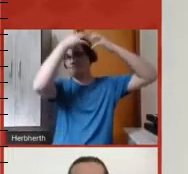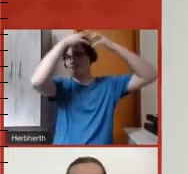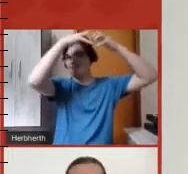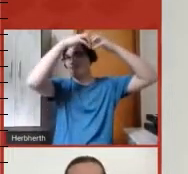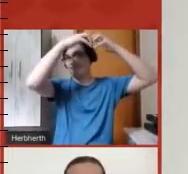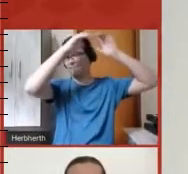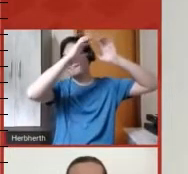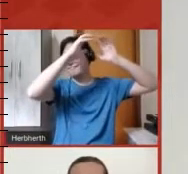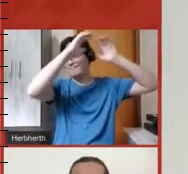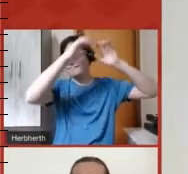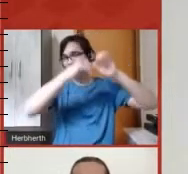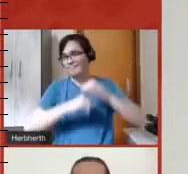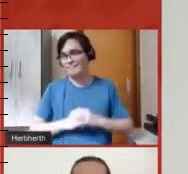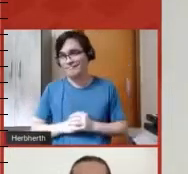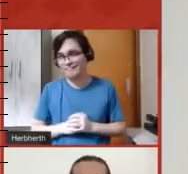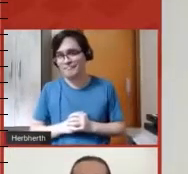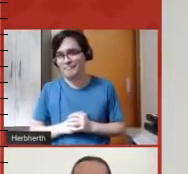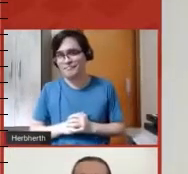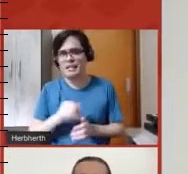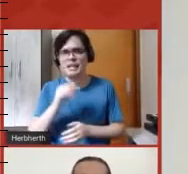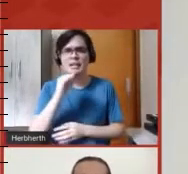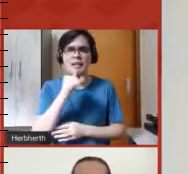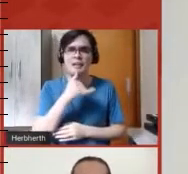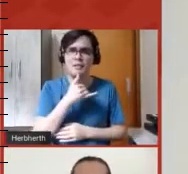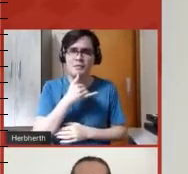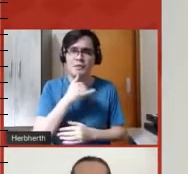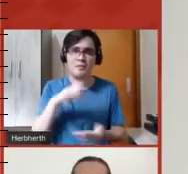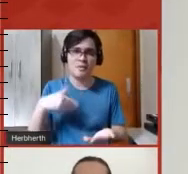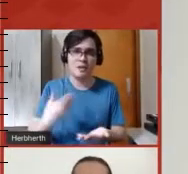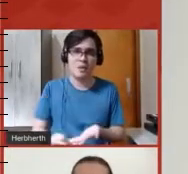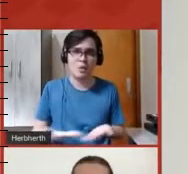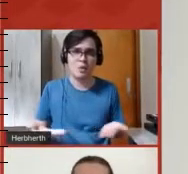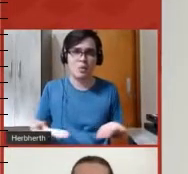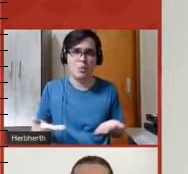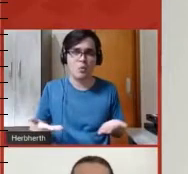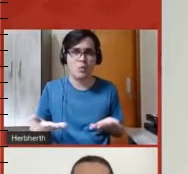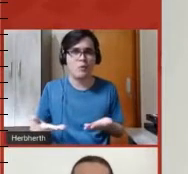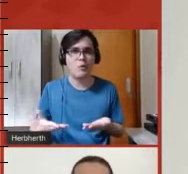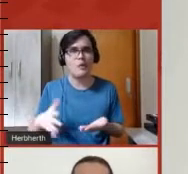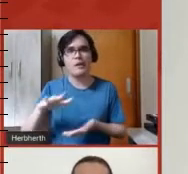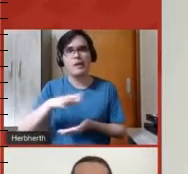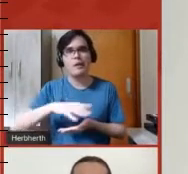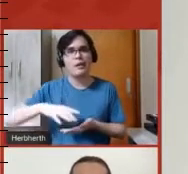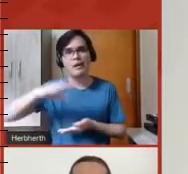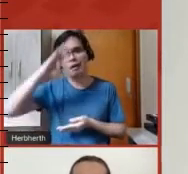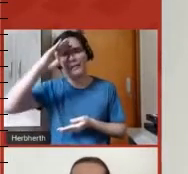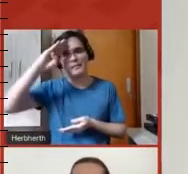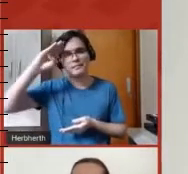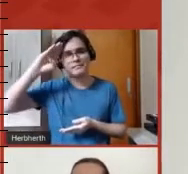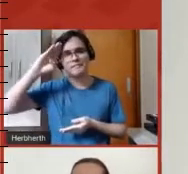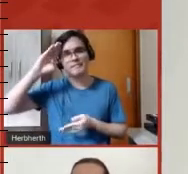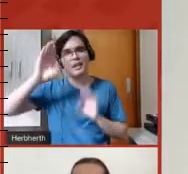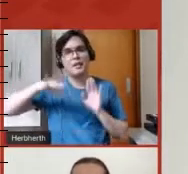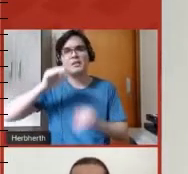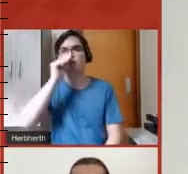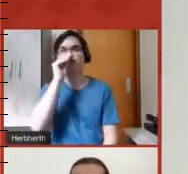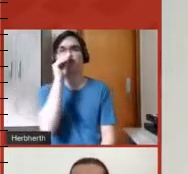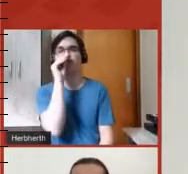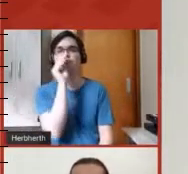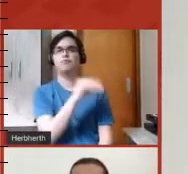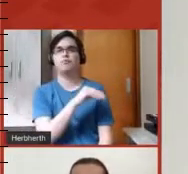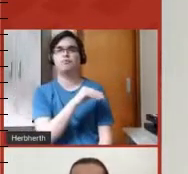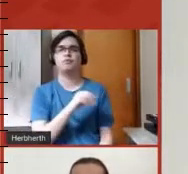infelizmente, ainda hoje, no meio acadêmico, nós, por vezes, nós ignoramos, muitas vezes, esse